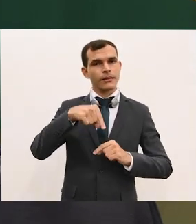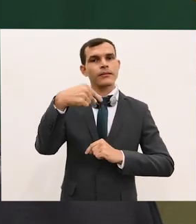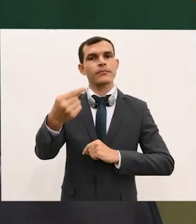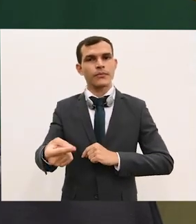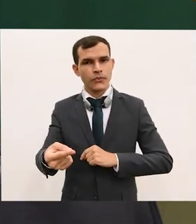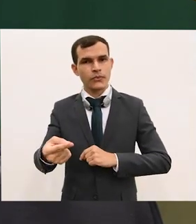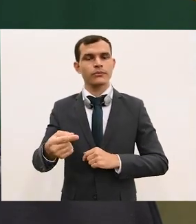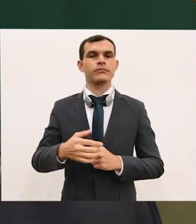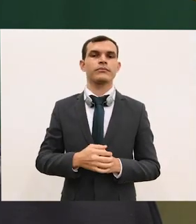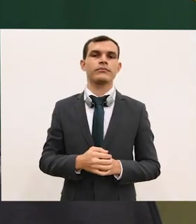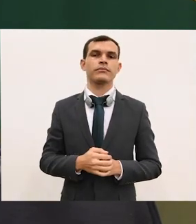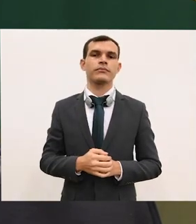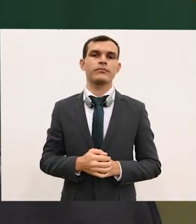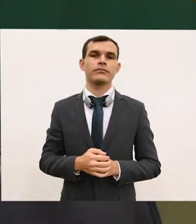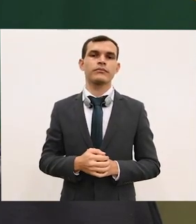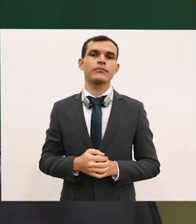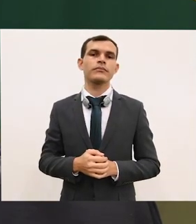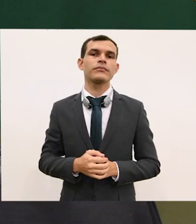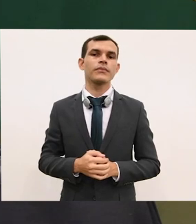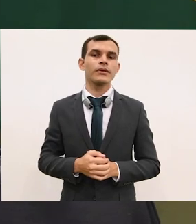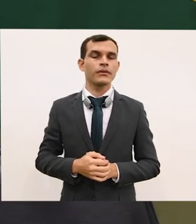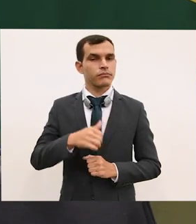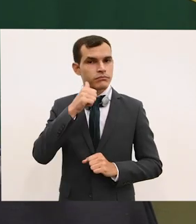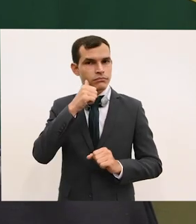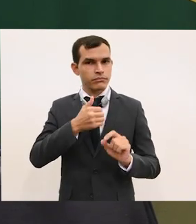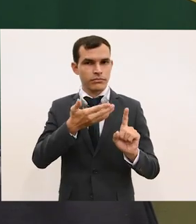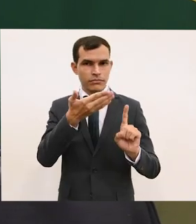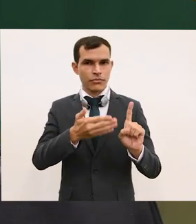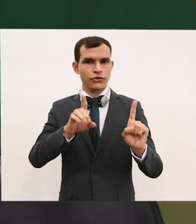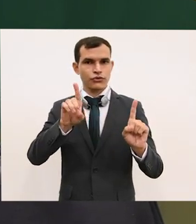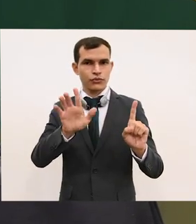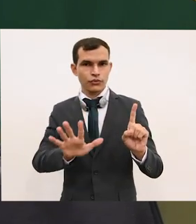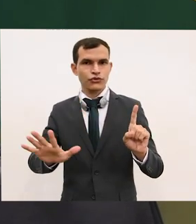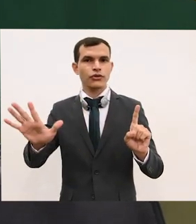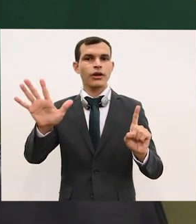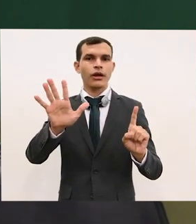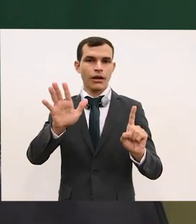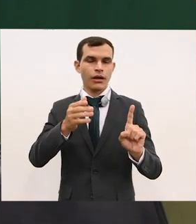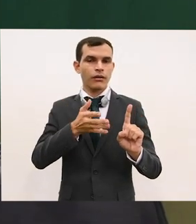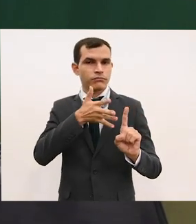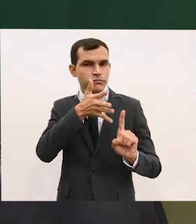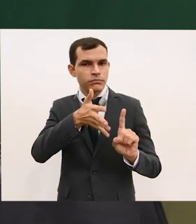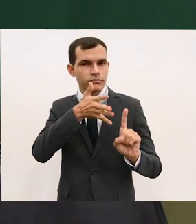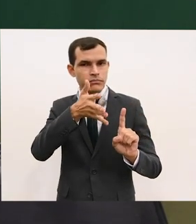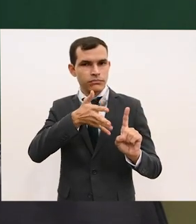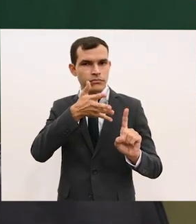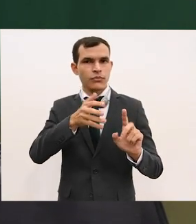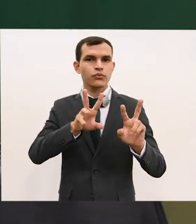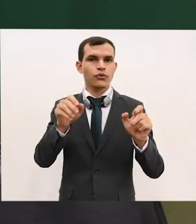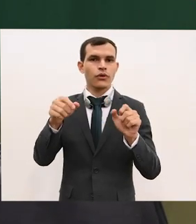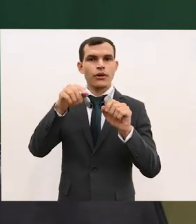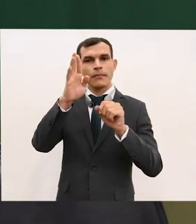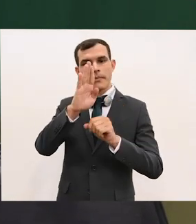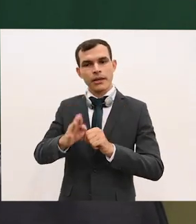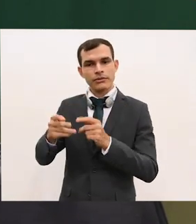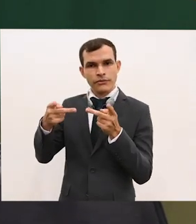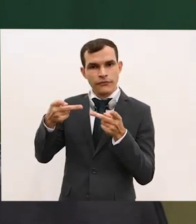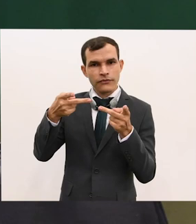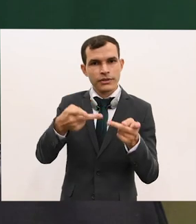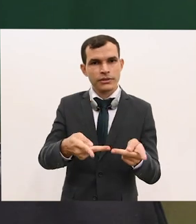considerações da diretora-geral sobre sua visita ao Brasil e sobre o caminho que será percorrido